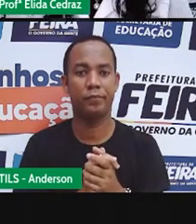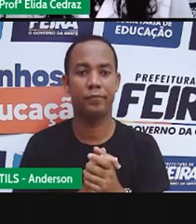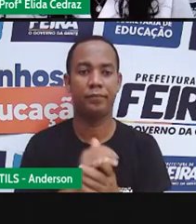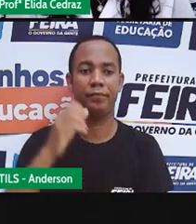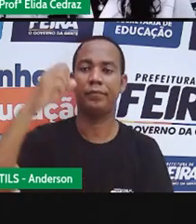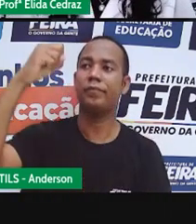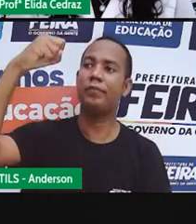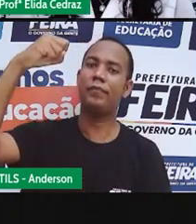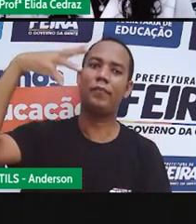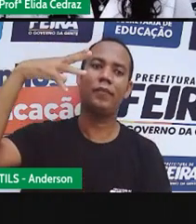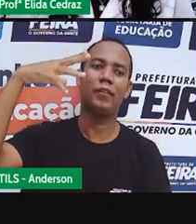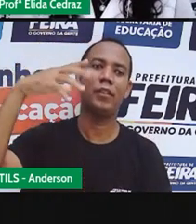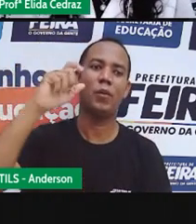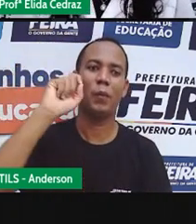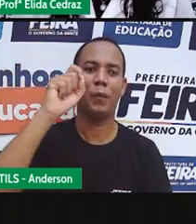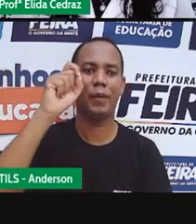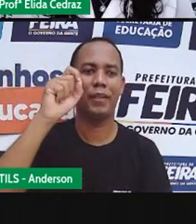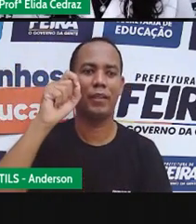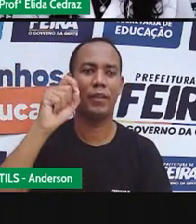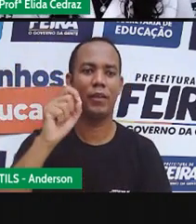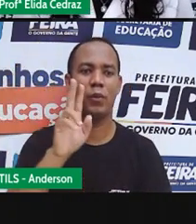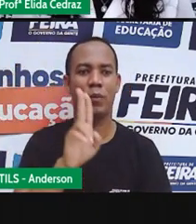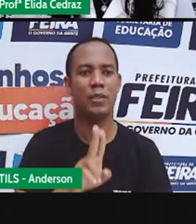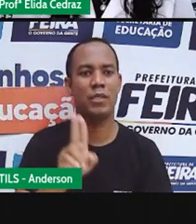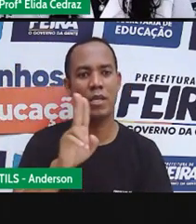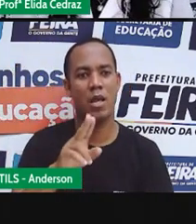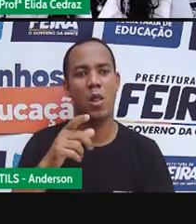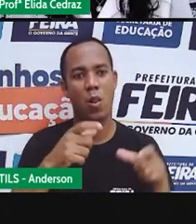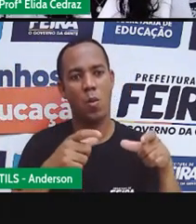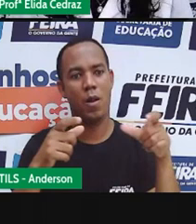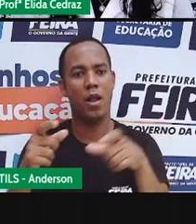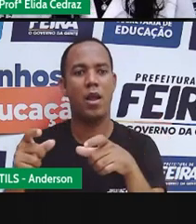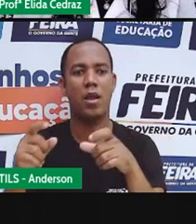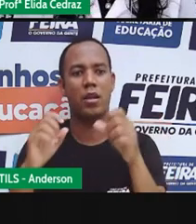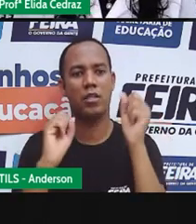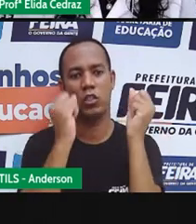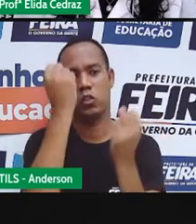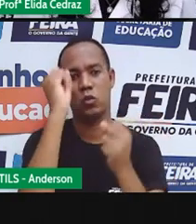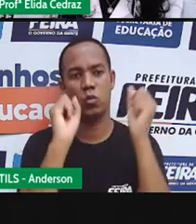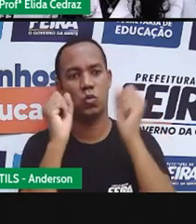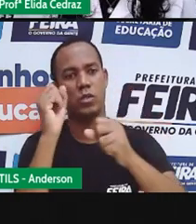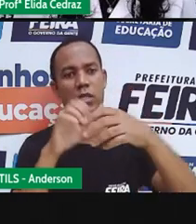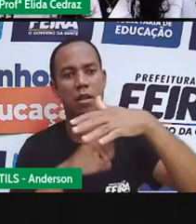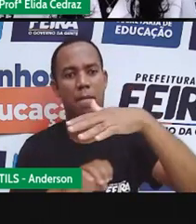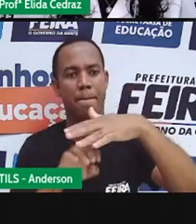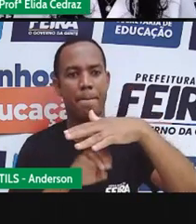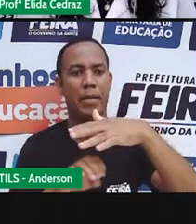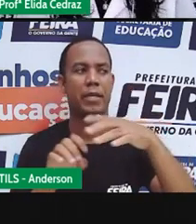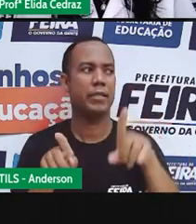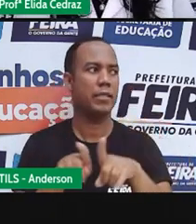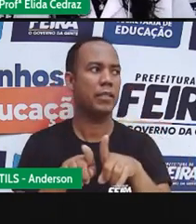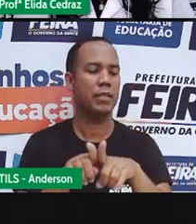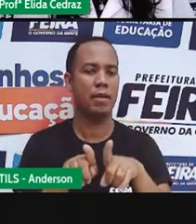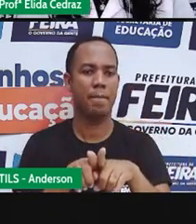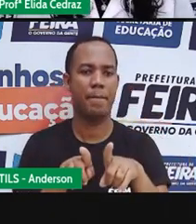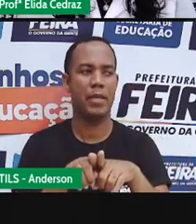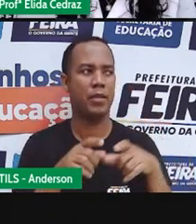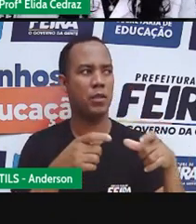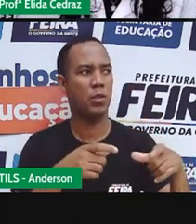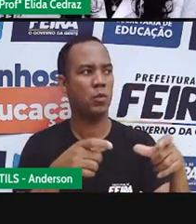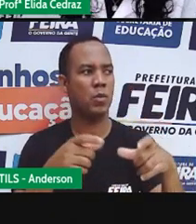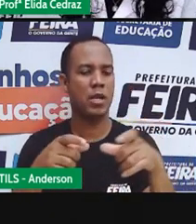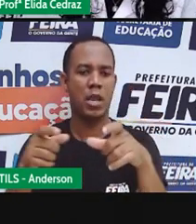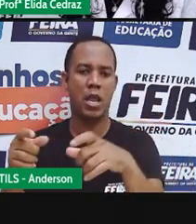A energia solar já é utilizada em muitos lugares, como as indústrias, os condomínios presidenciais, tanto na área